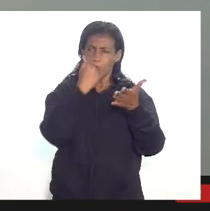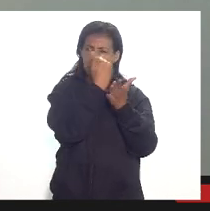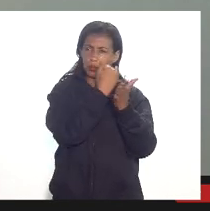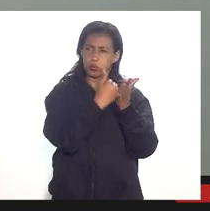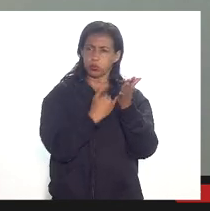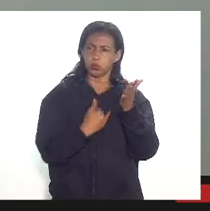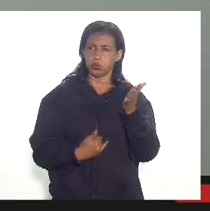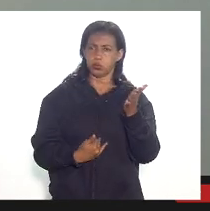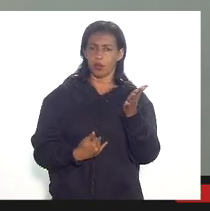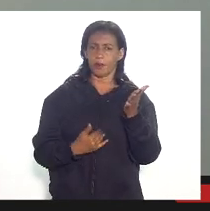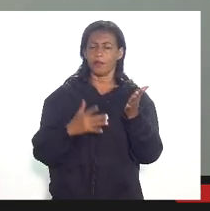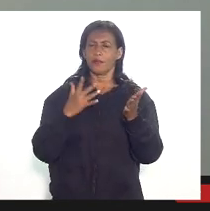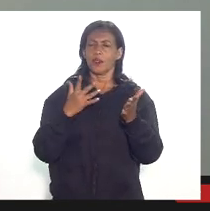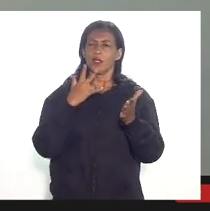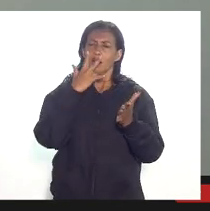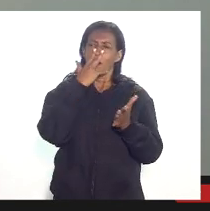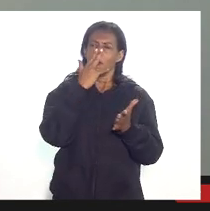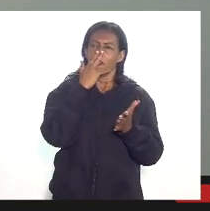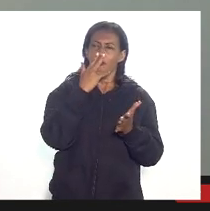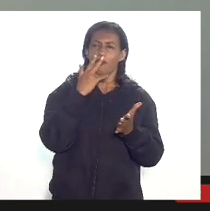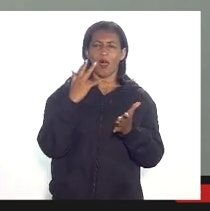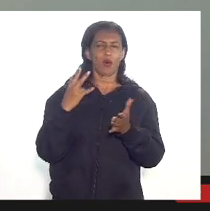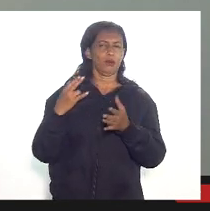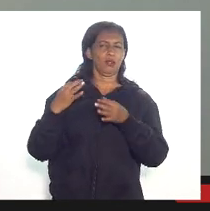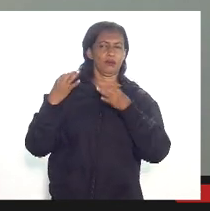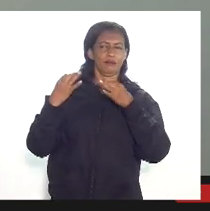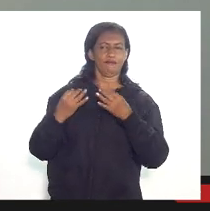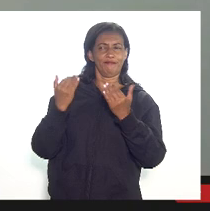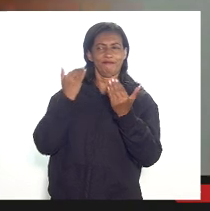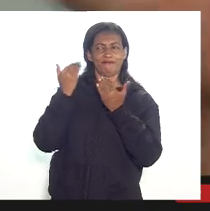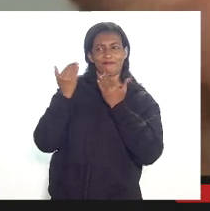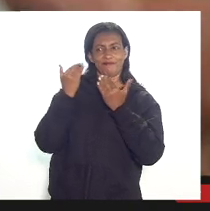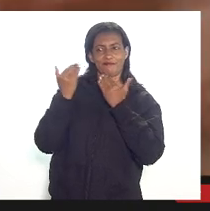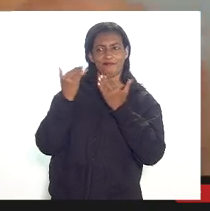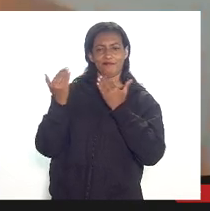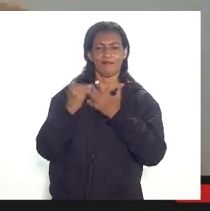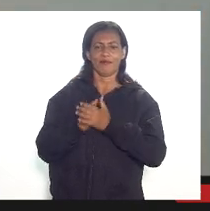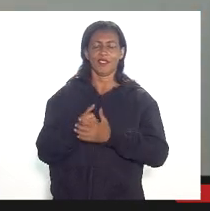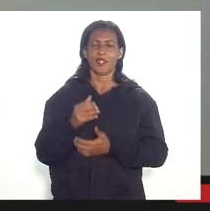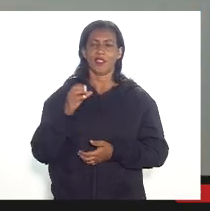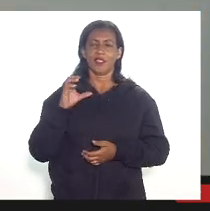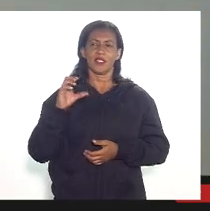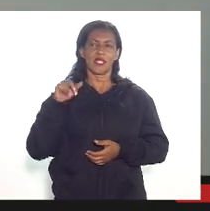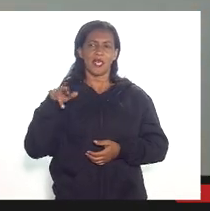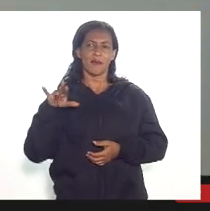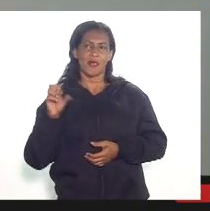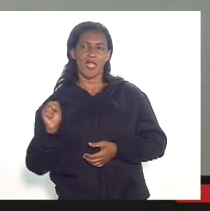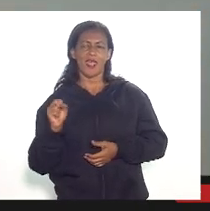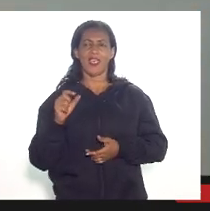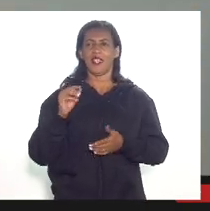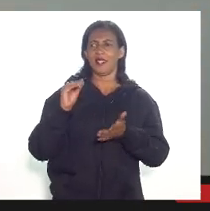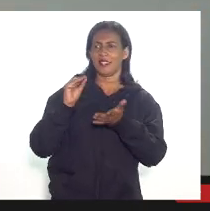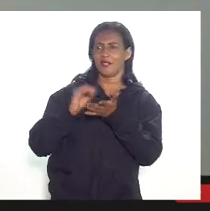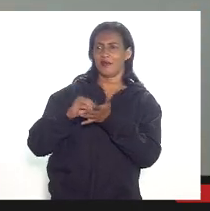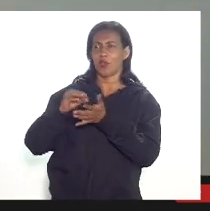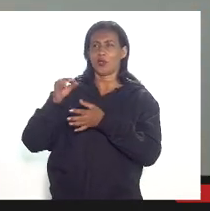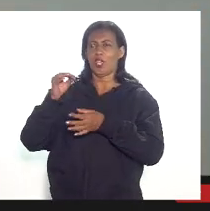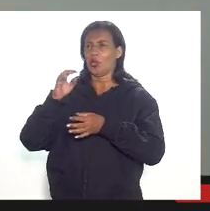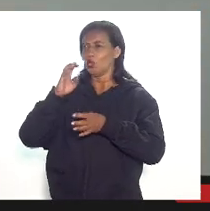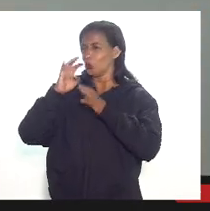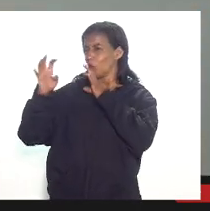importante falar que há muita insegurança jurídica envolvida então assim quando você compara o ICMS há jurisprudências há julgamentos